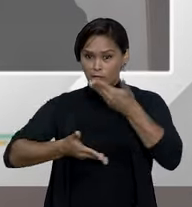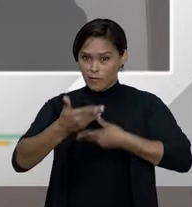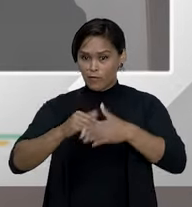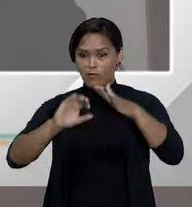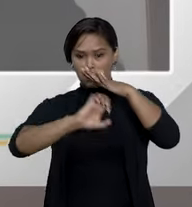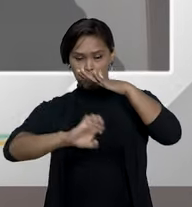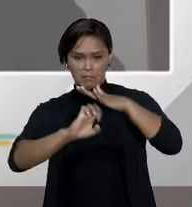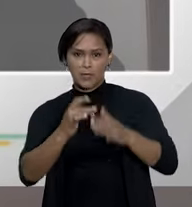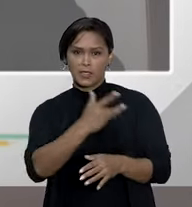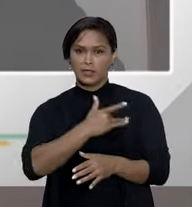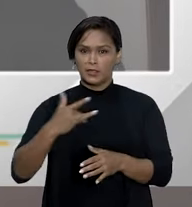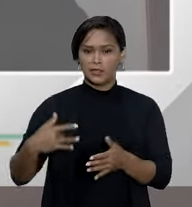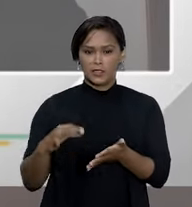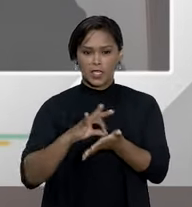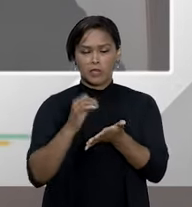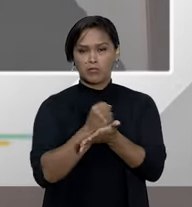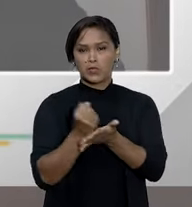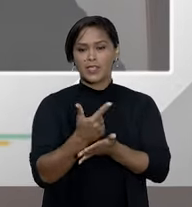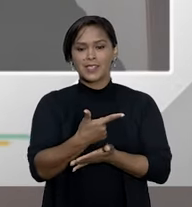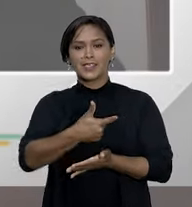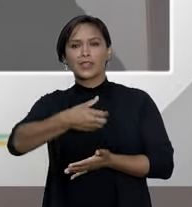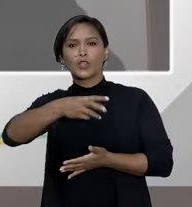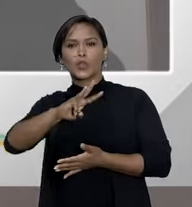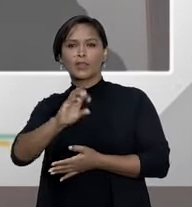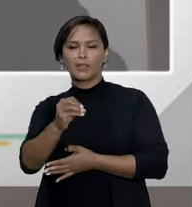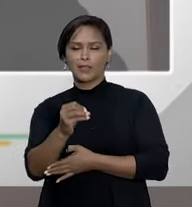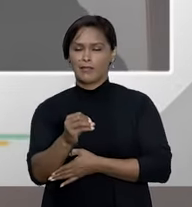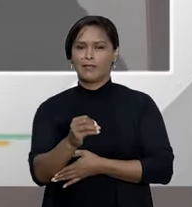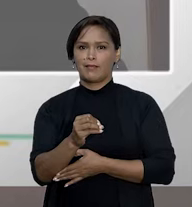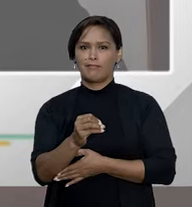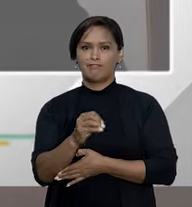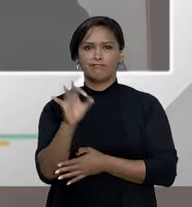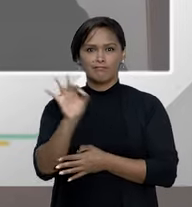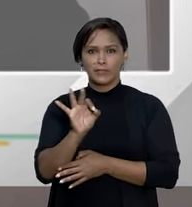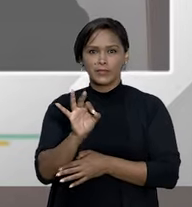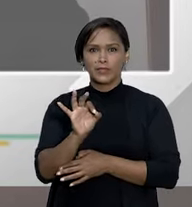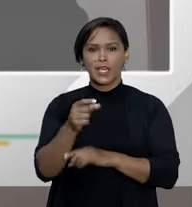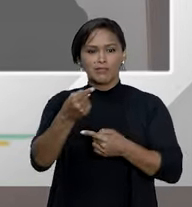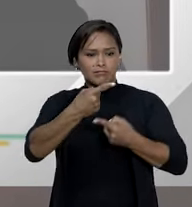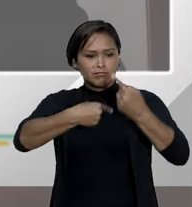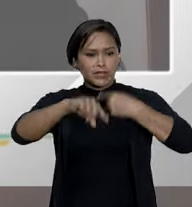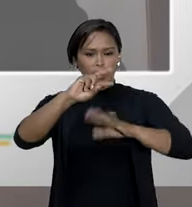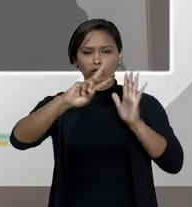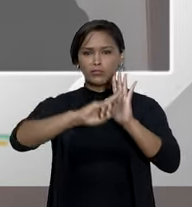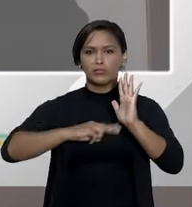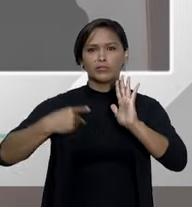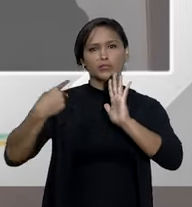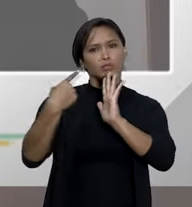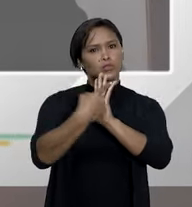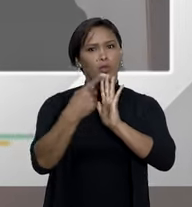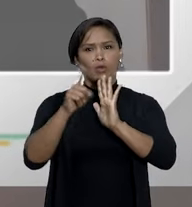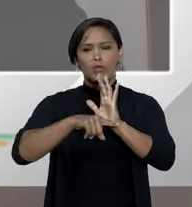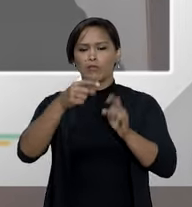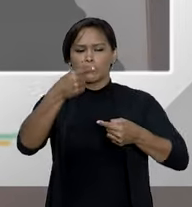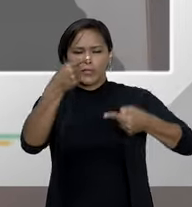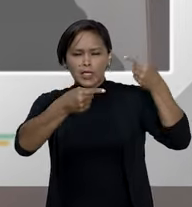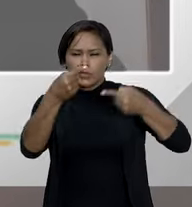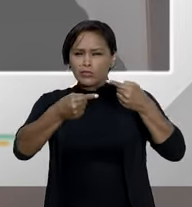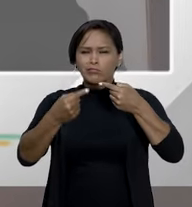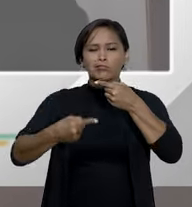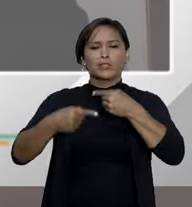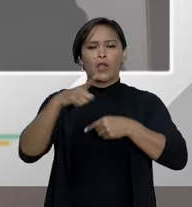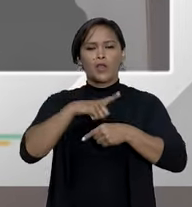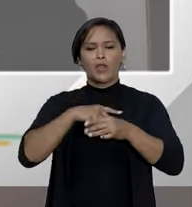planos de saúde, número cresceu 130%, ou seja, a discussão acerca dos planos de